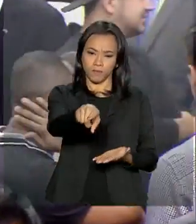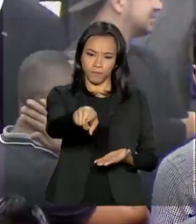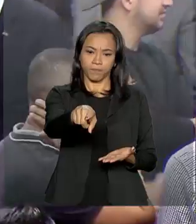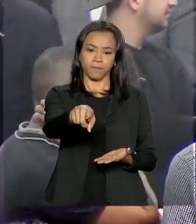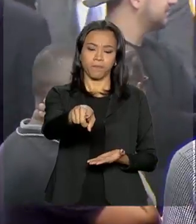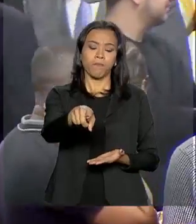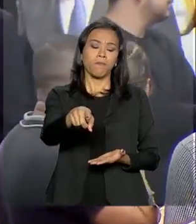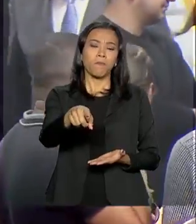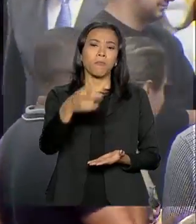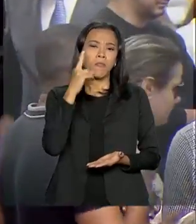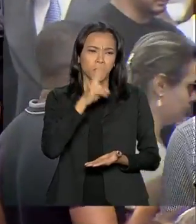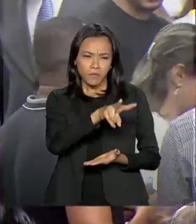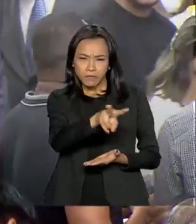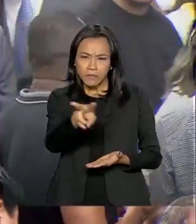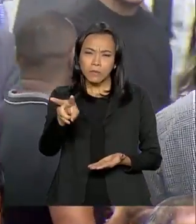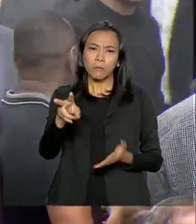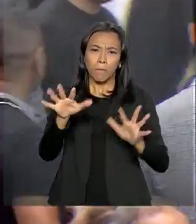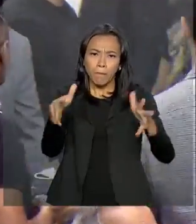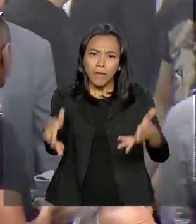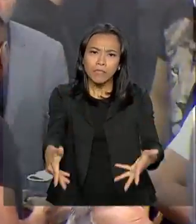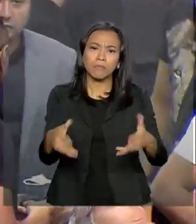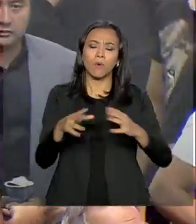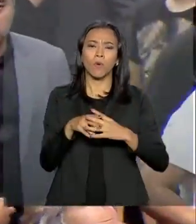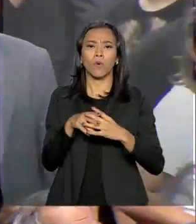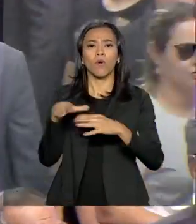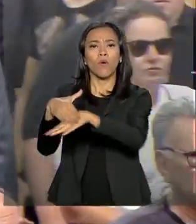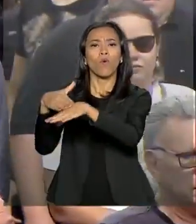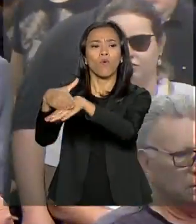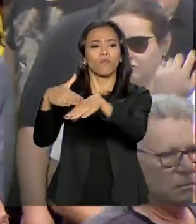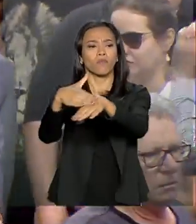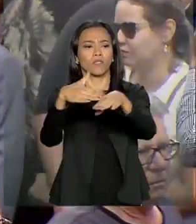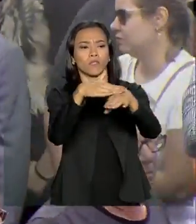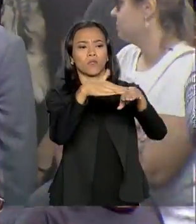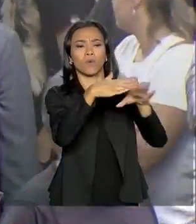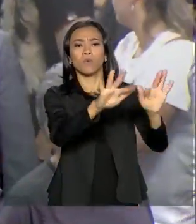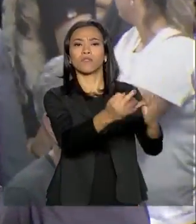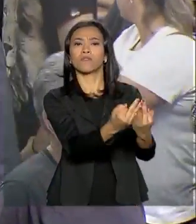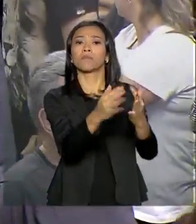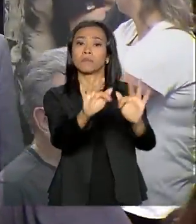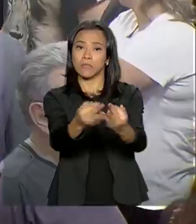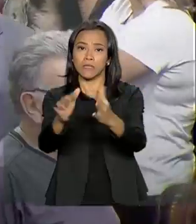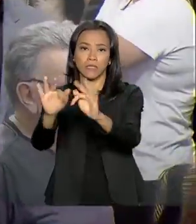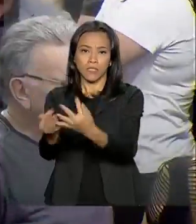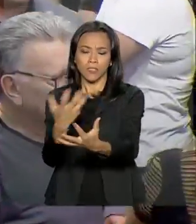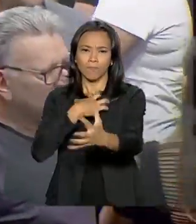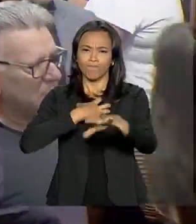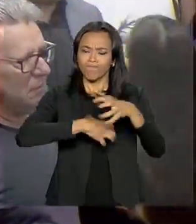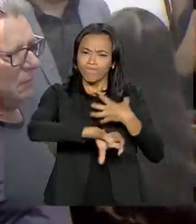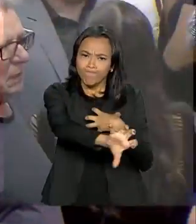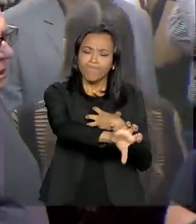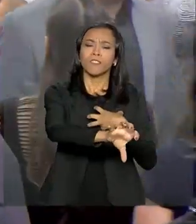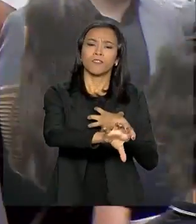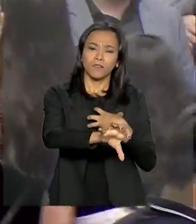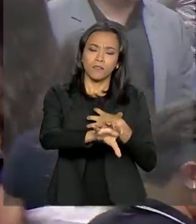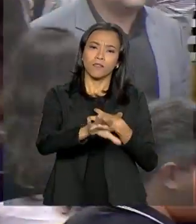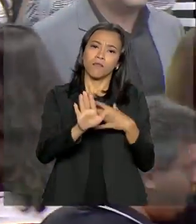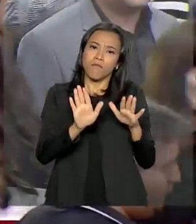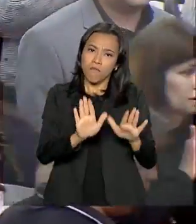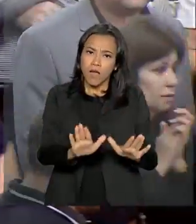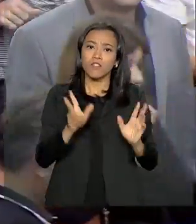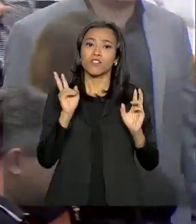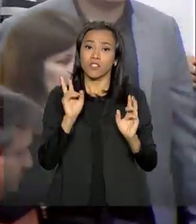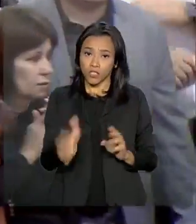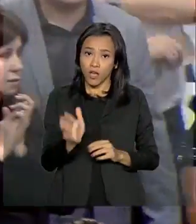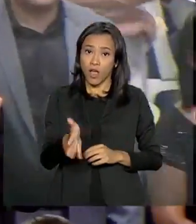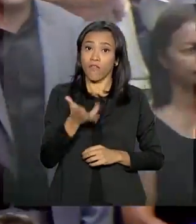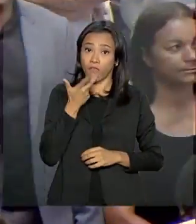participou da solenidade, conversou com as famílias, se solidarizou com elas, mas já deixou